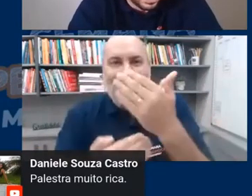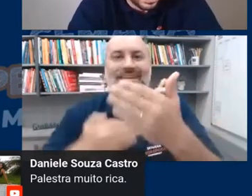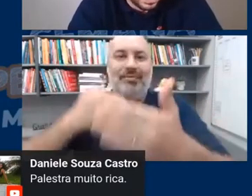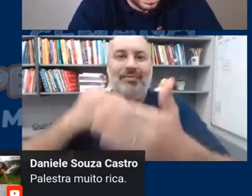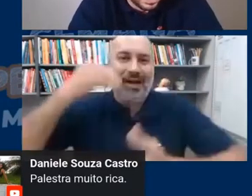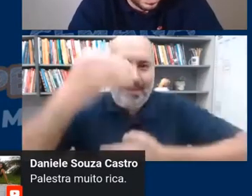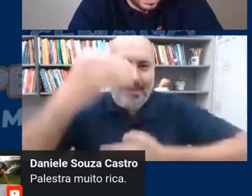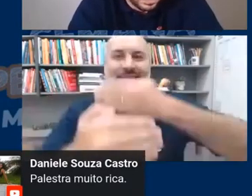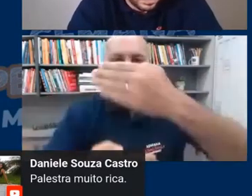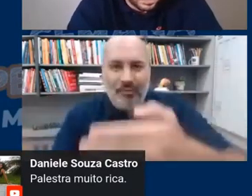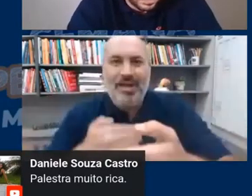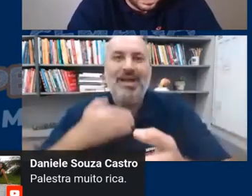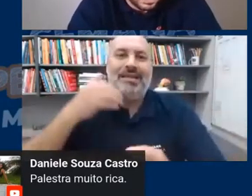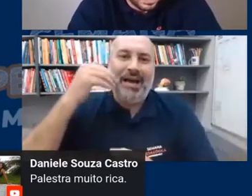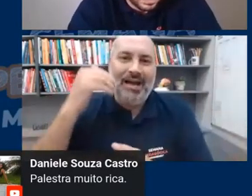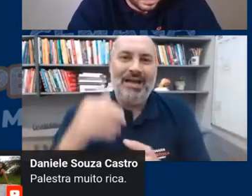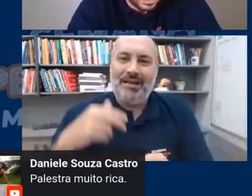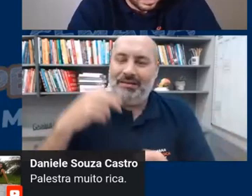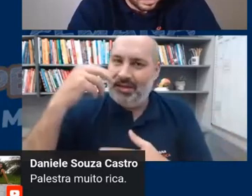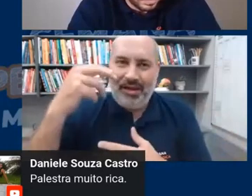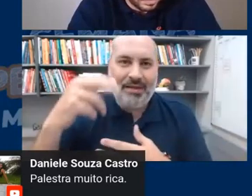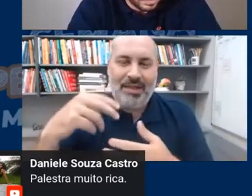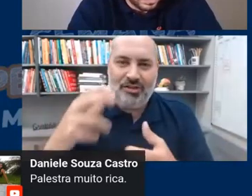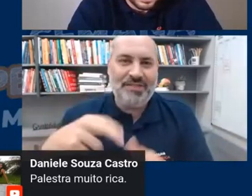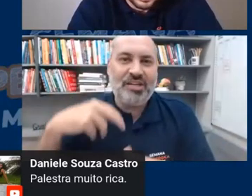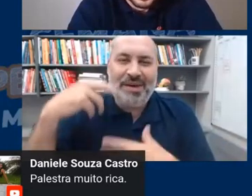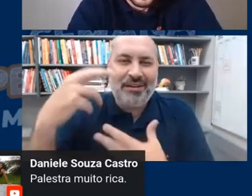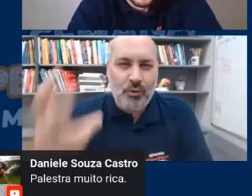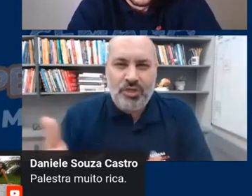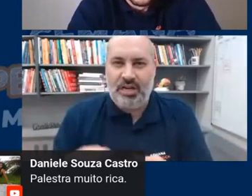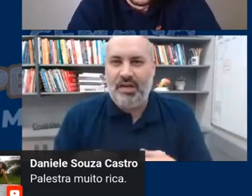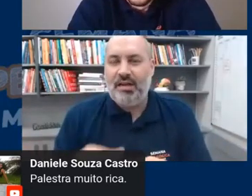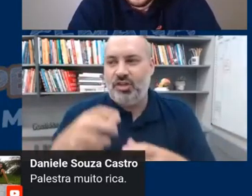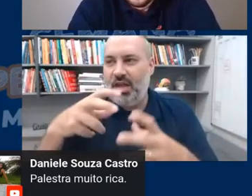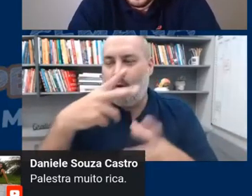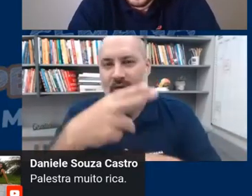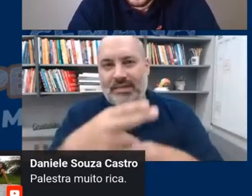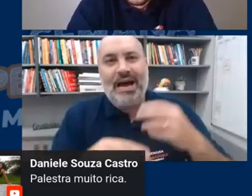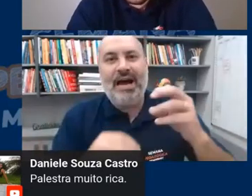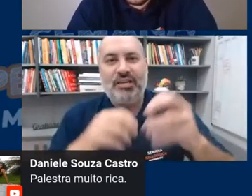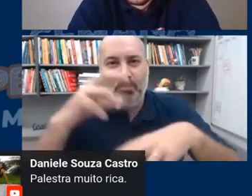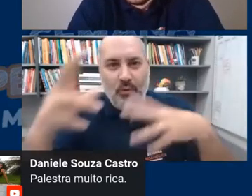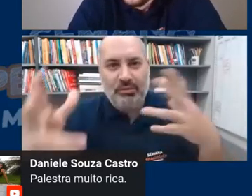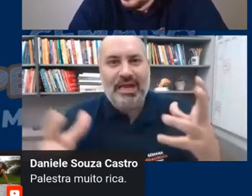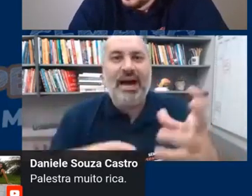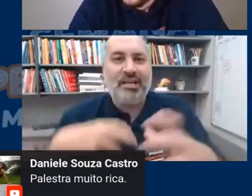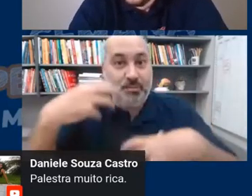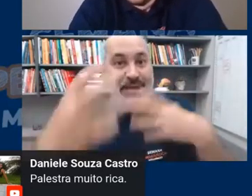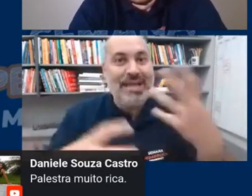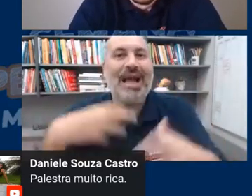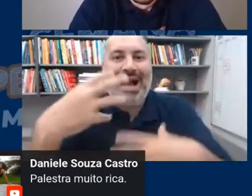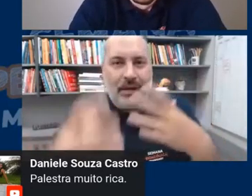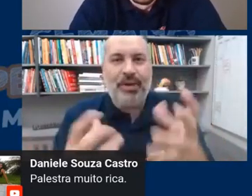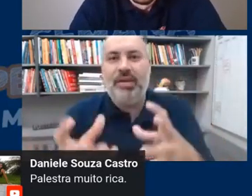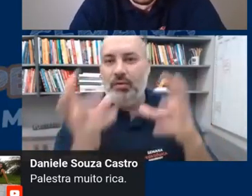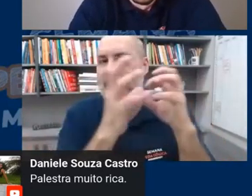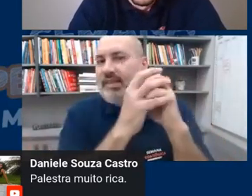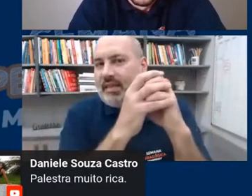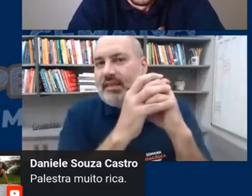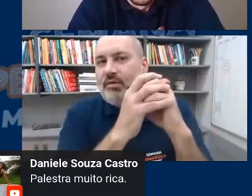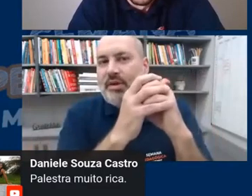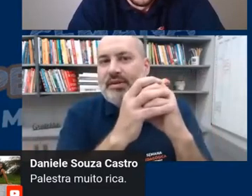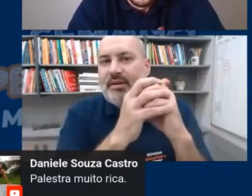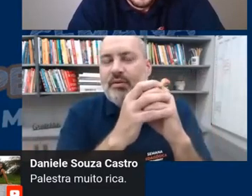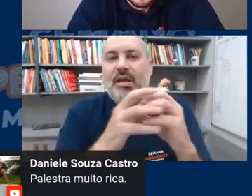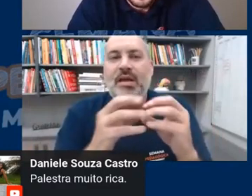consolidação da retecção na atividade mais rúdica de recortar de montar de brincar com aquilo que ele